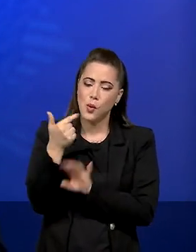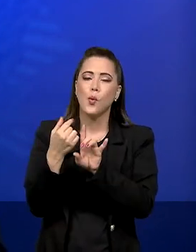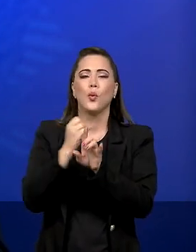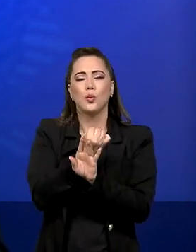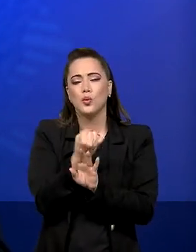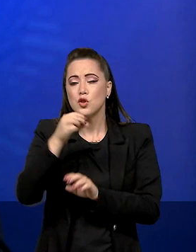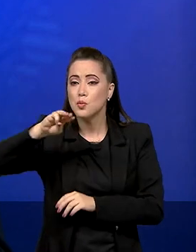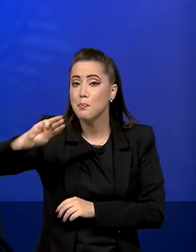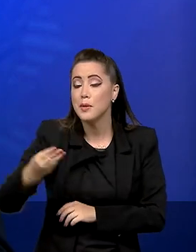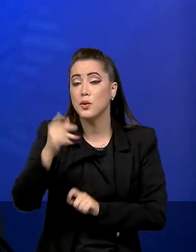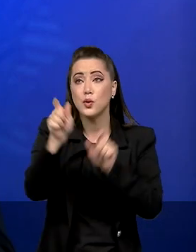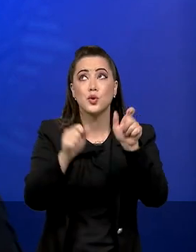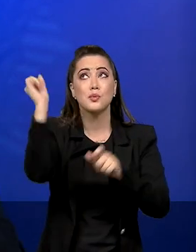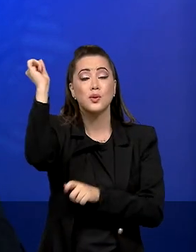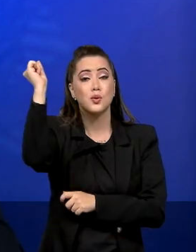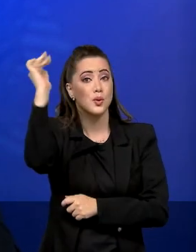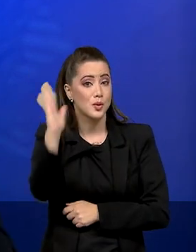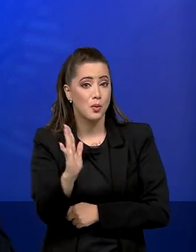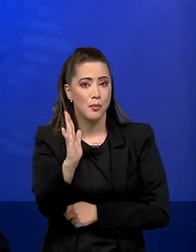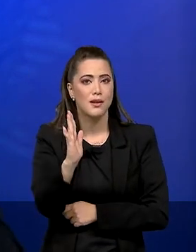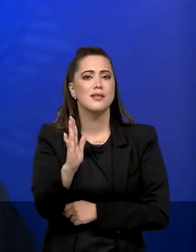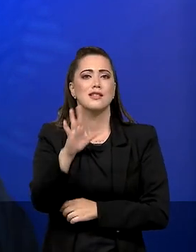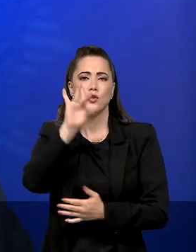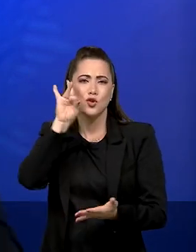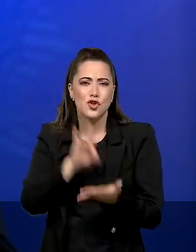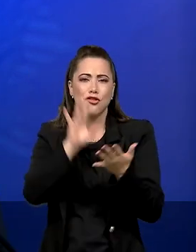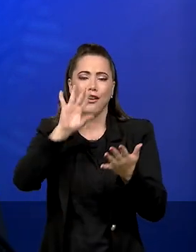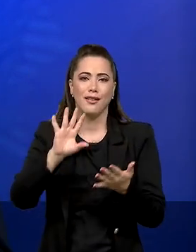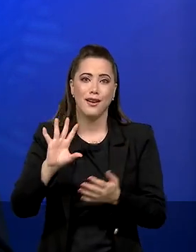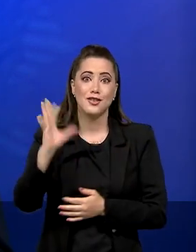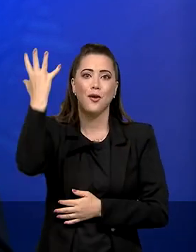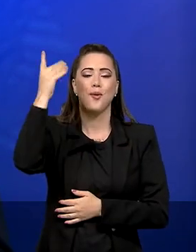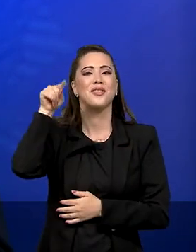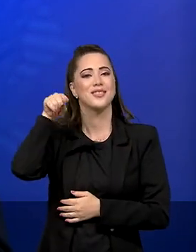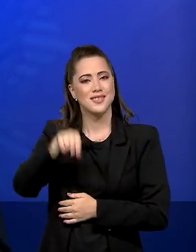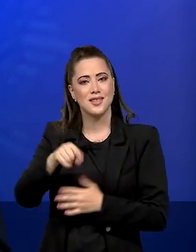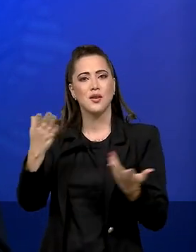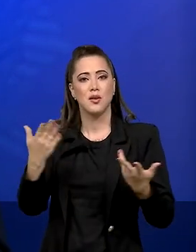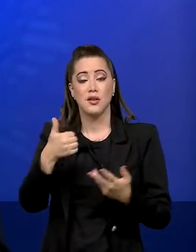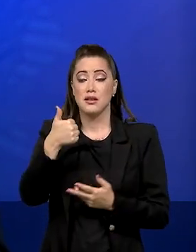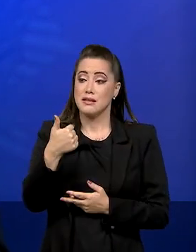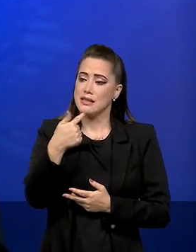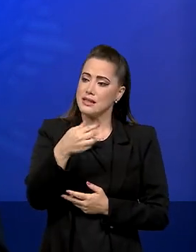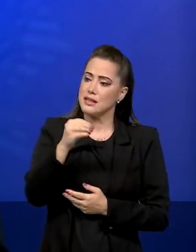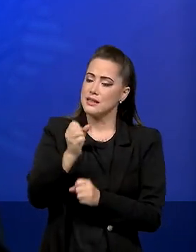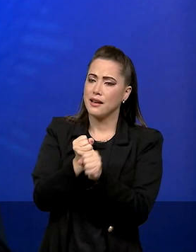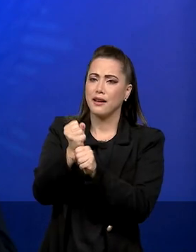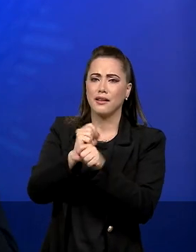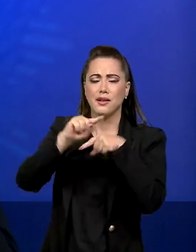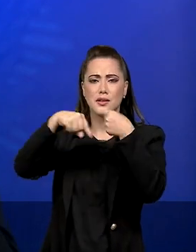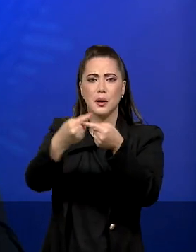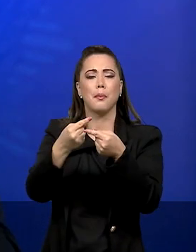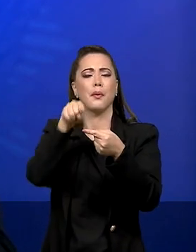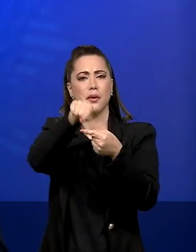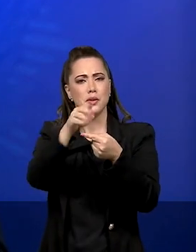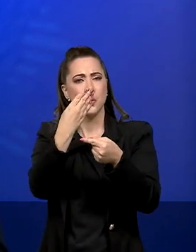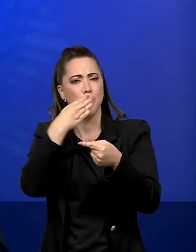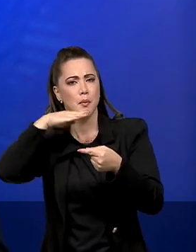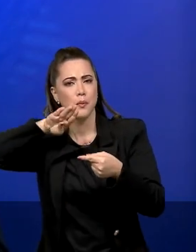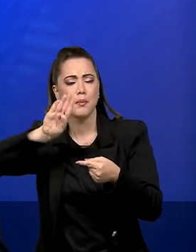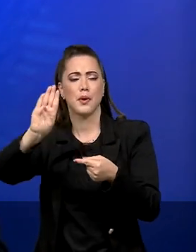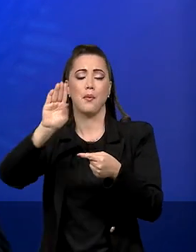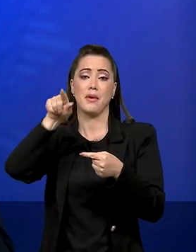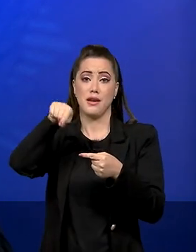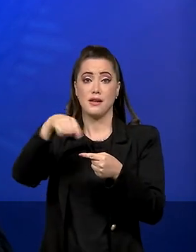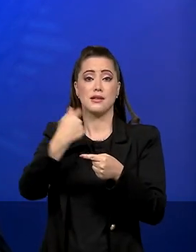está se tornando realidade. 170 anos depois, como profetizou Antônio Conselheiro, o sertão vai virar mar.